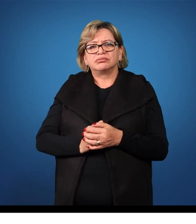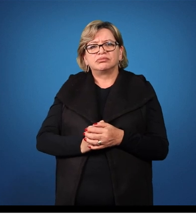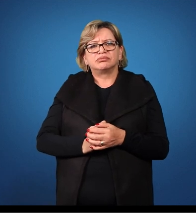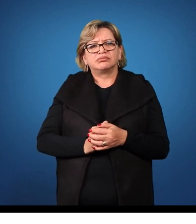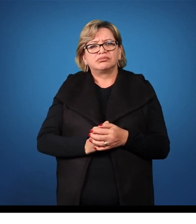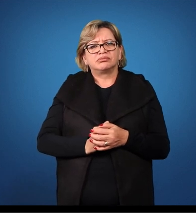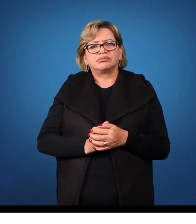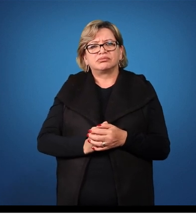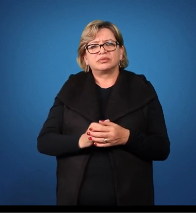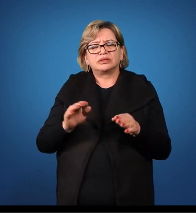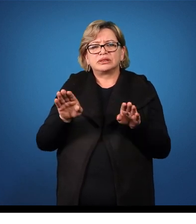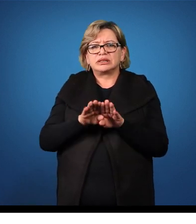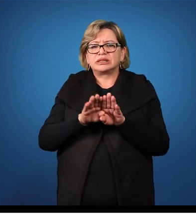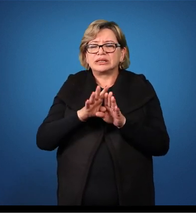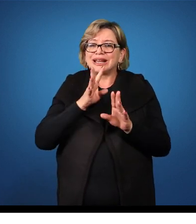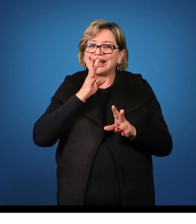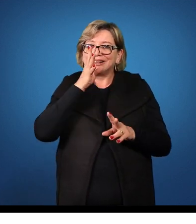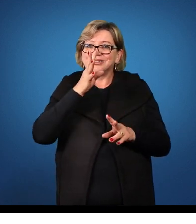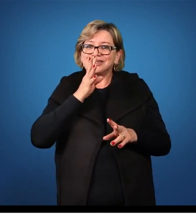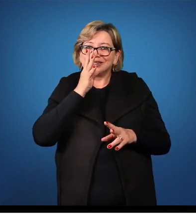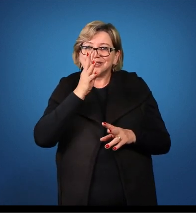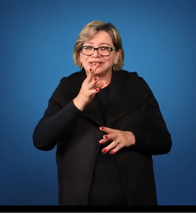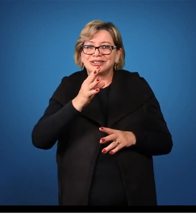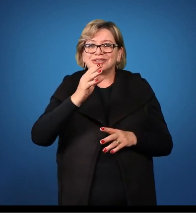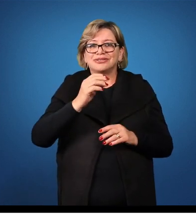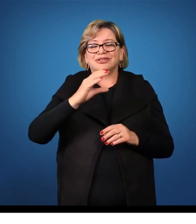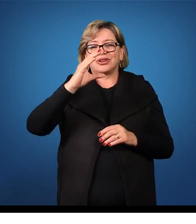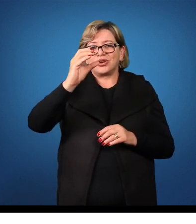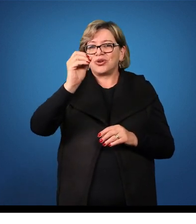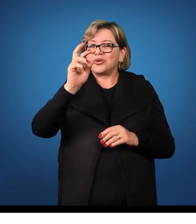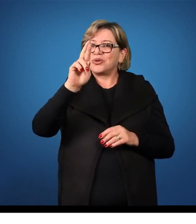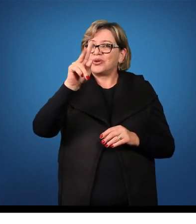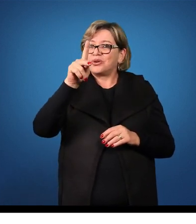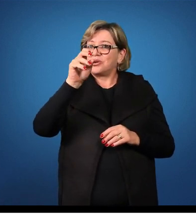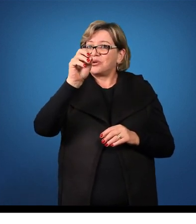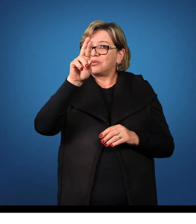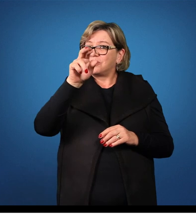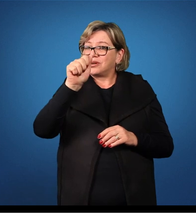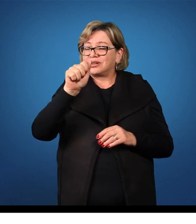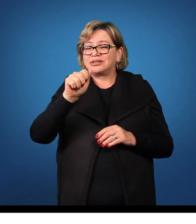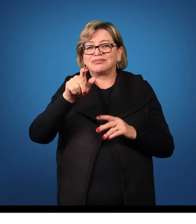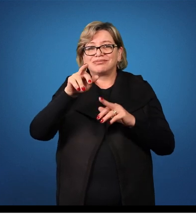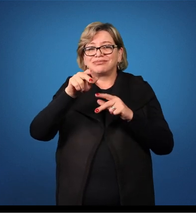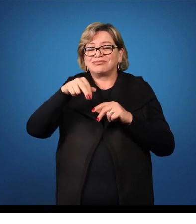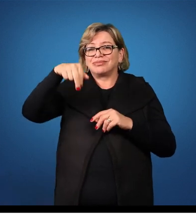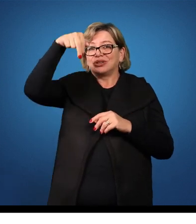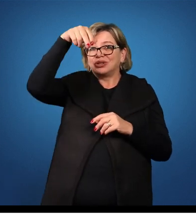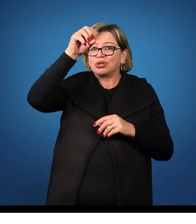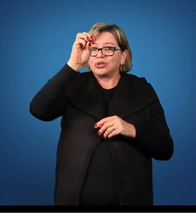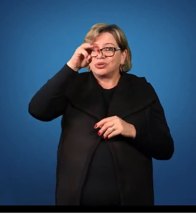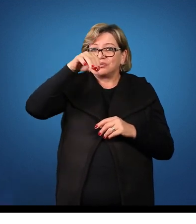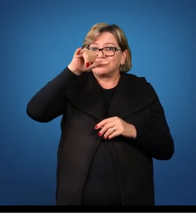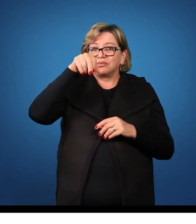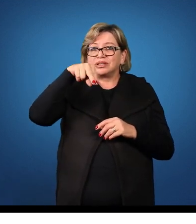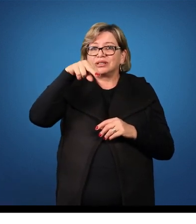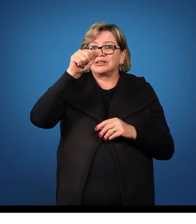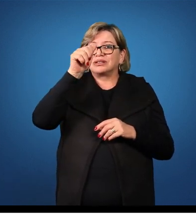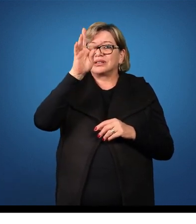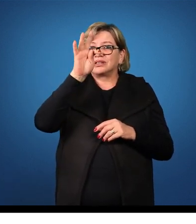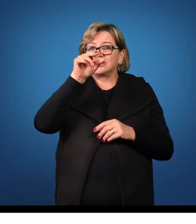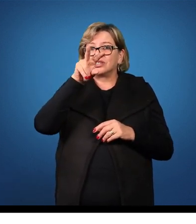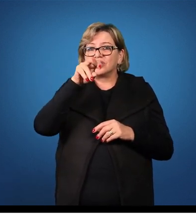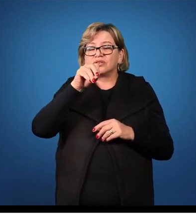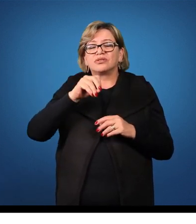No acusativo, corpóra, igual ao nominativo. Vocativo, vocativo